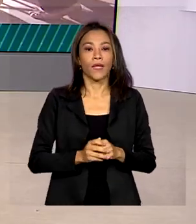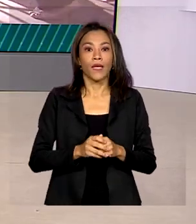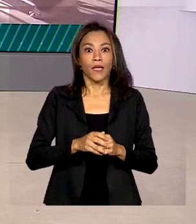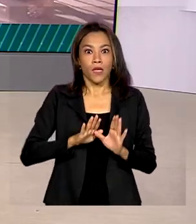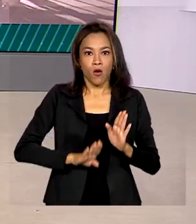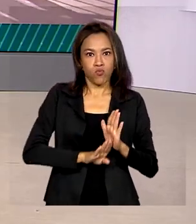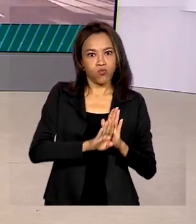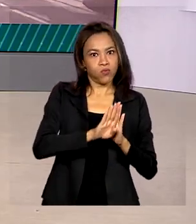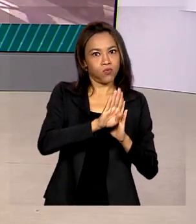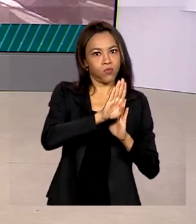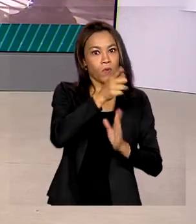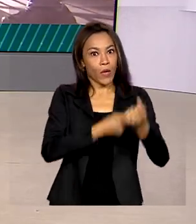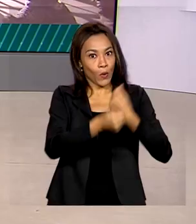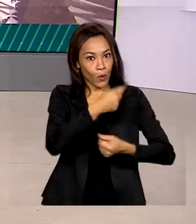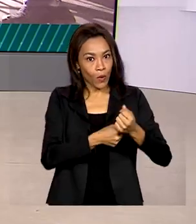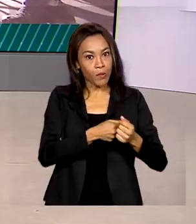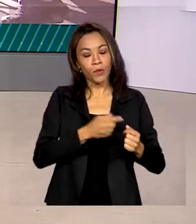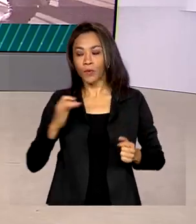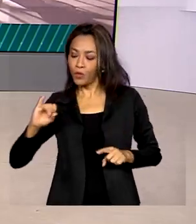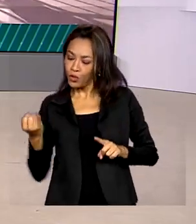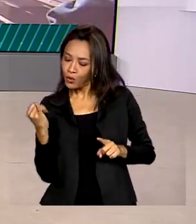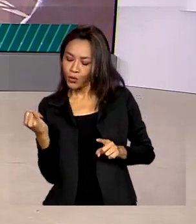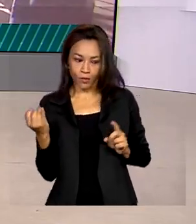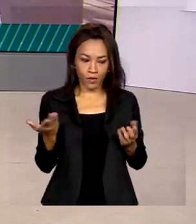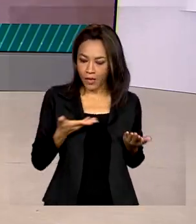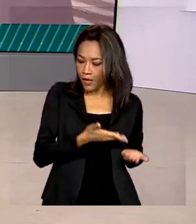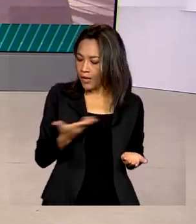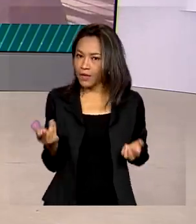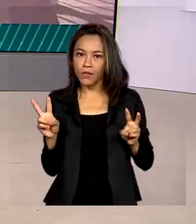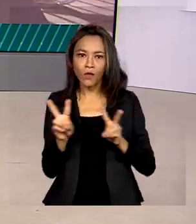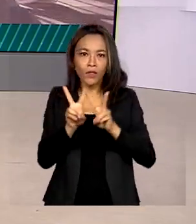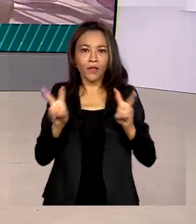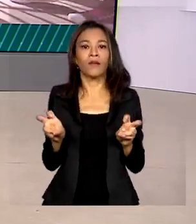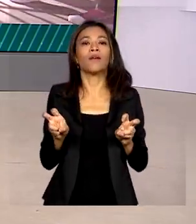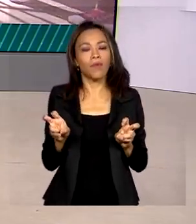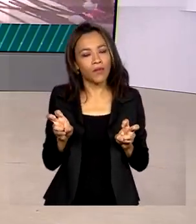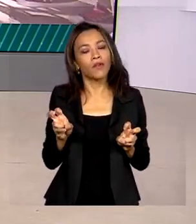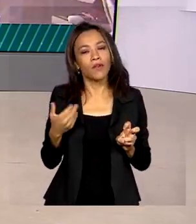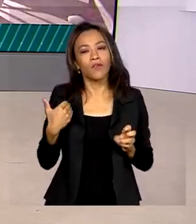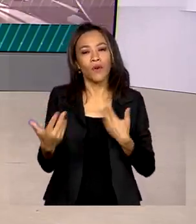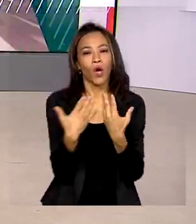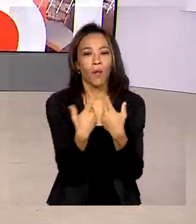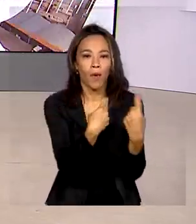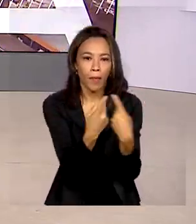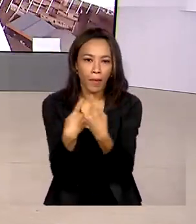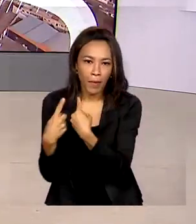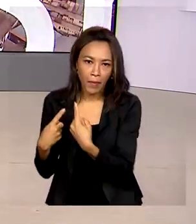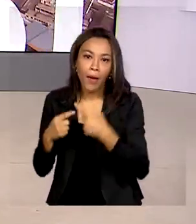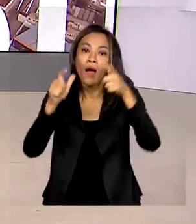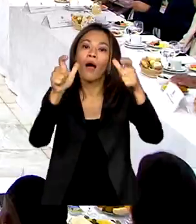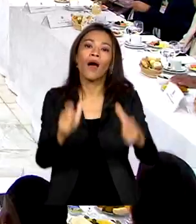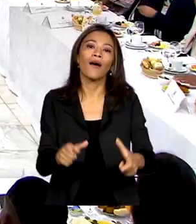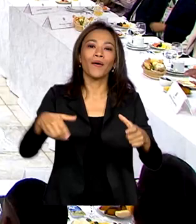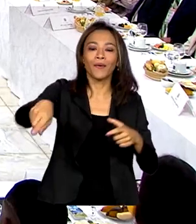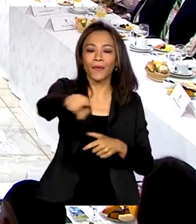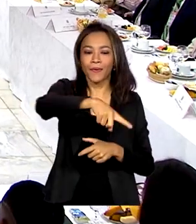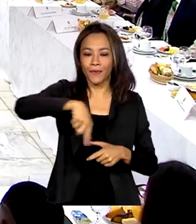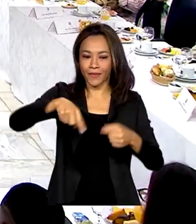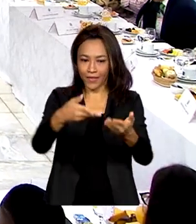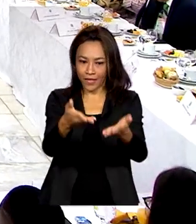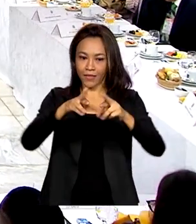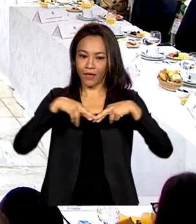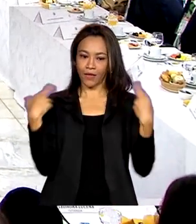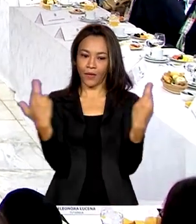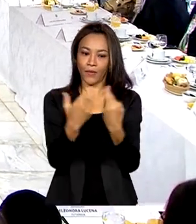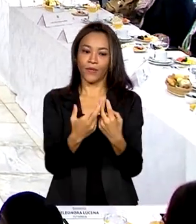juros. Os dois assuntos foram tratados pelo presidente Lula em conversa com a mídia independente no Palácio do Planalto. O